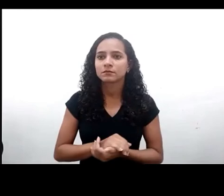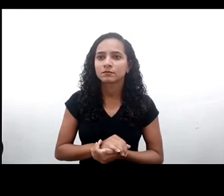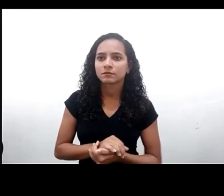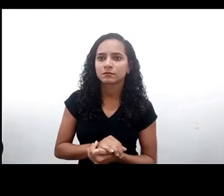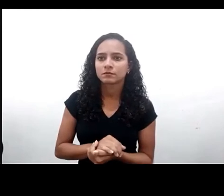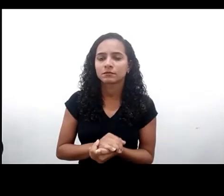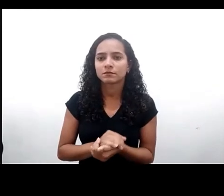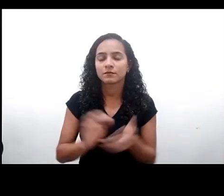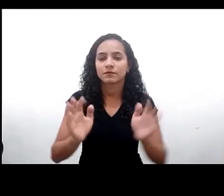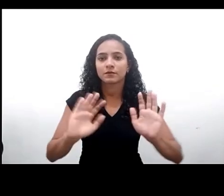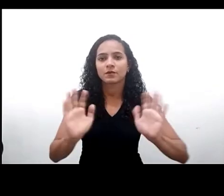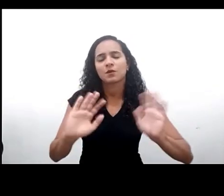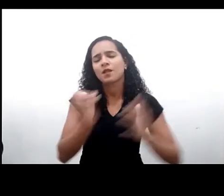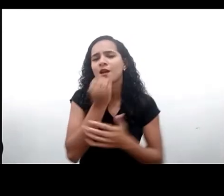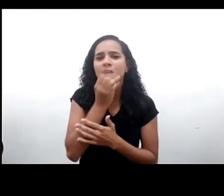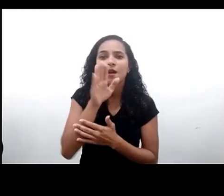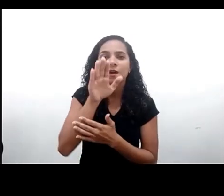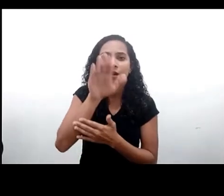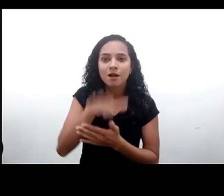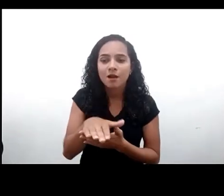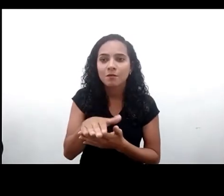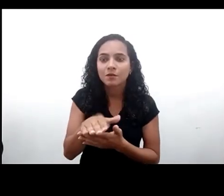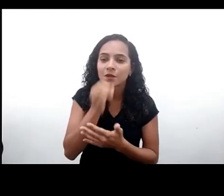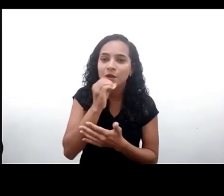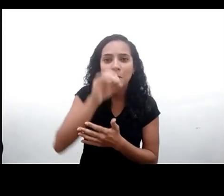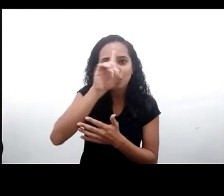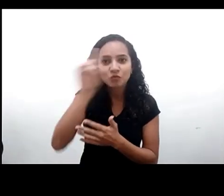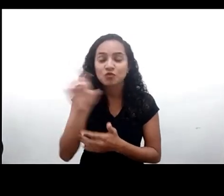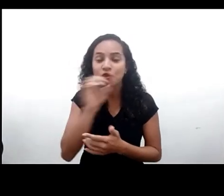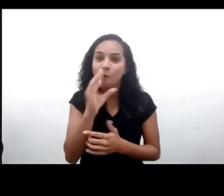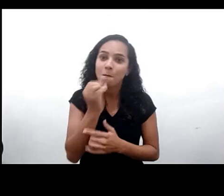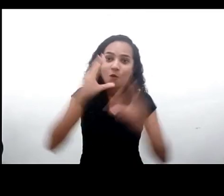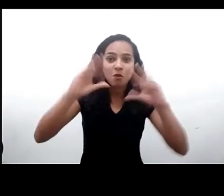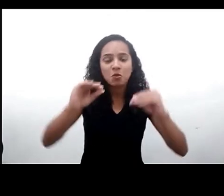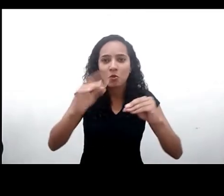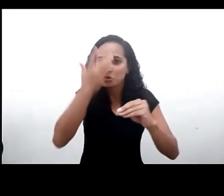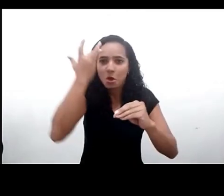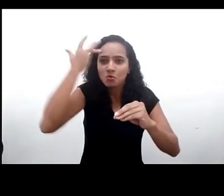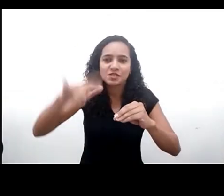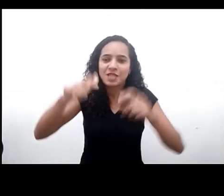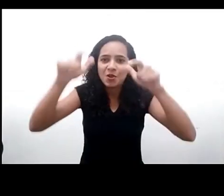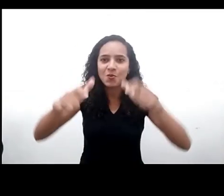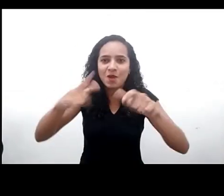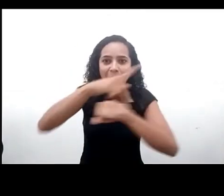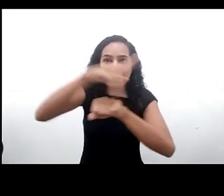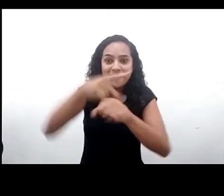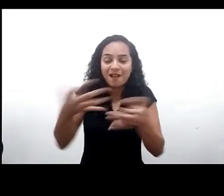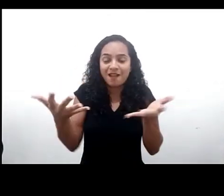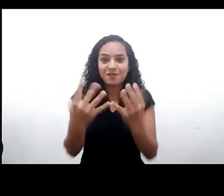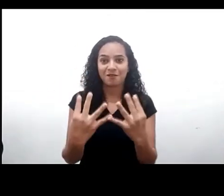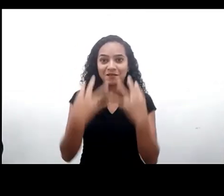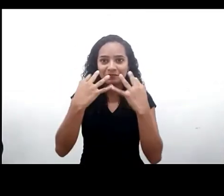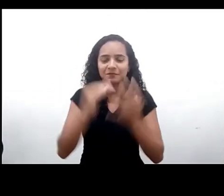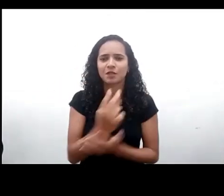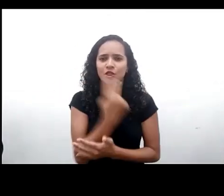Olá, boa tarde, bom dia ou boa noite, dependendo de onde você esteja nos assistindo nesse momento. Meu nome é